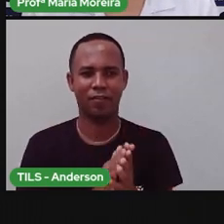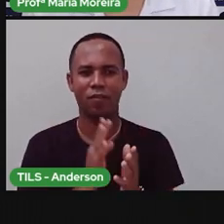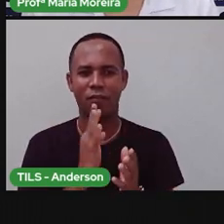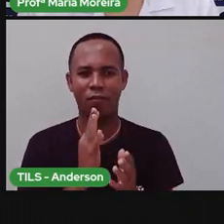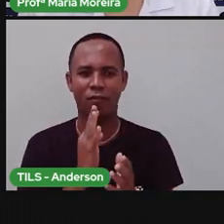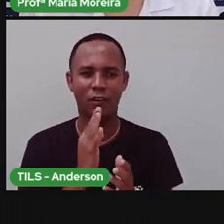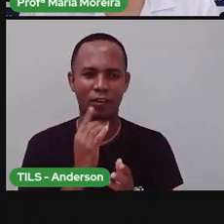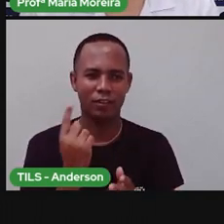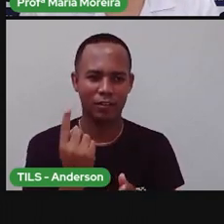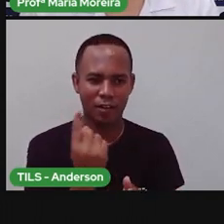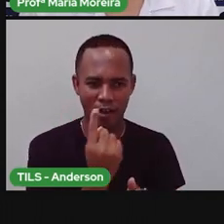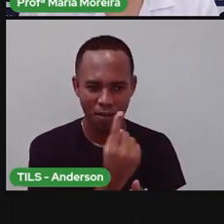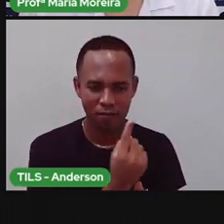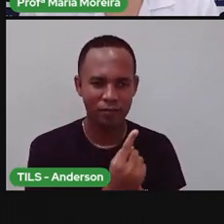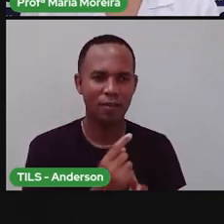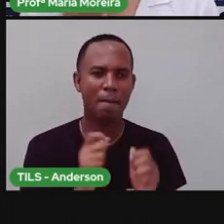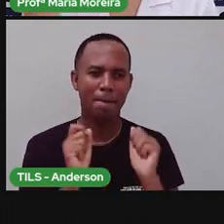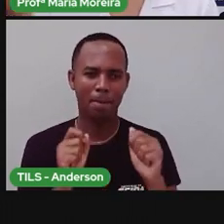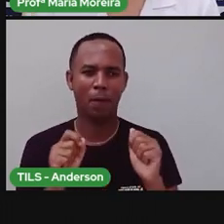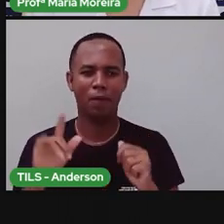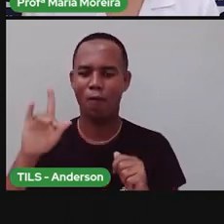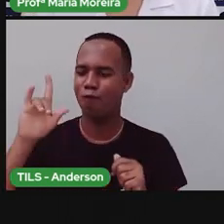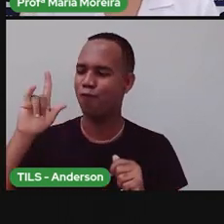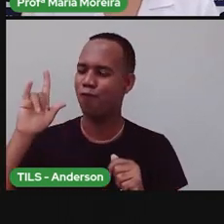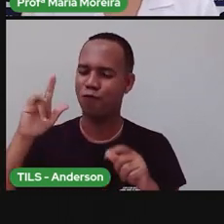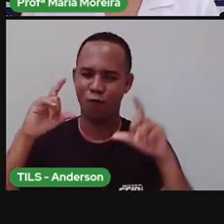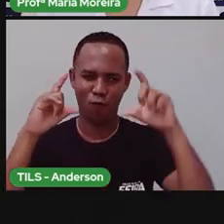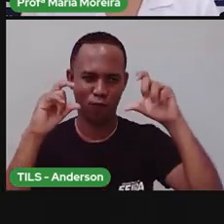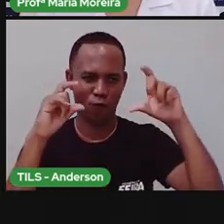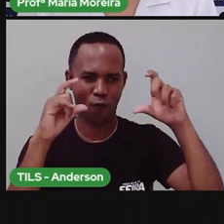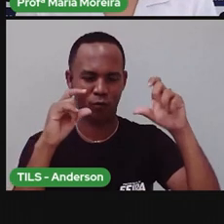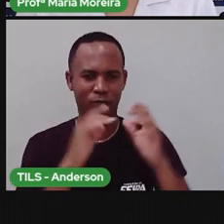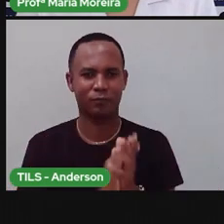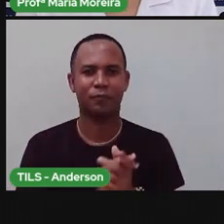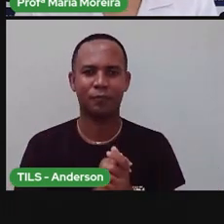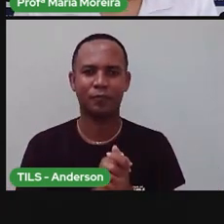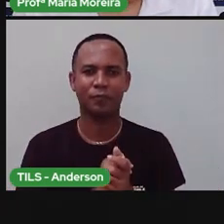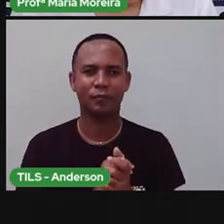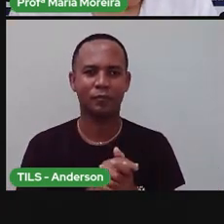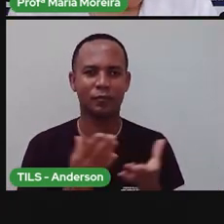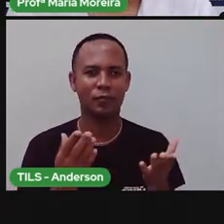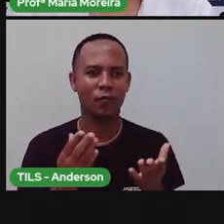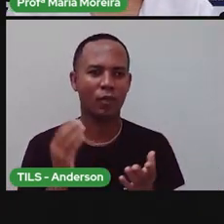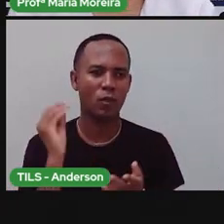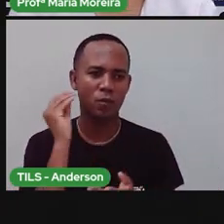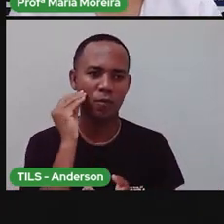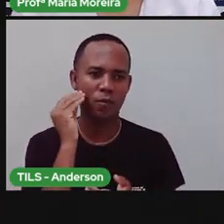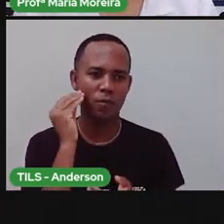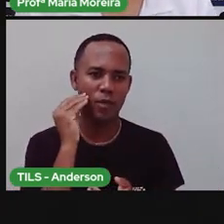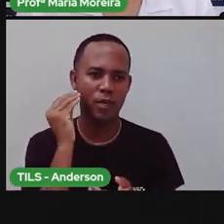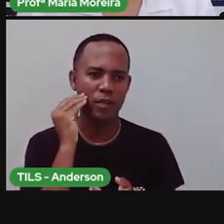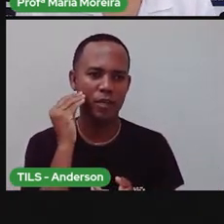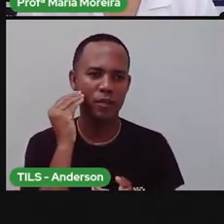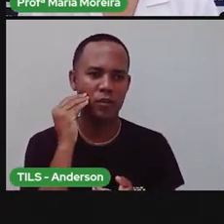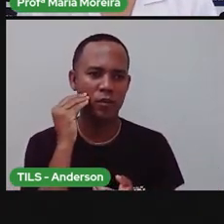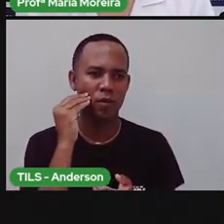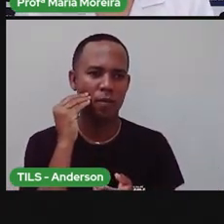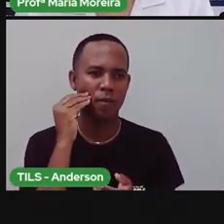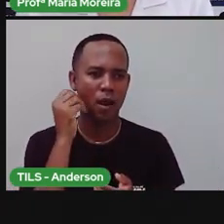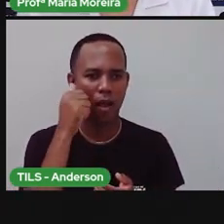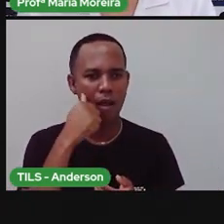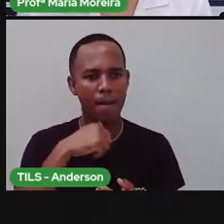conhece vocês, eu ainda não, mas será um prazer conhecer vocês, tá? E um beijo para uma mãe.